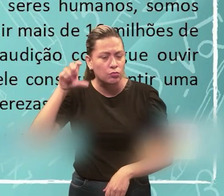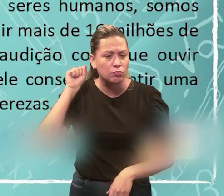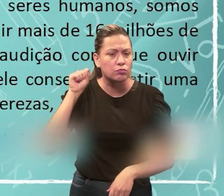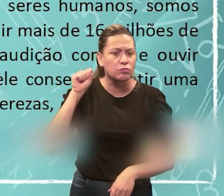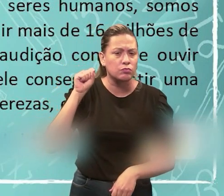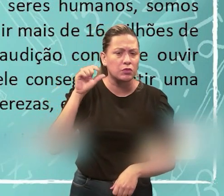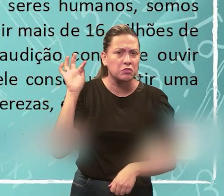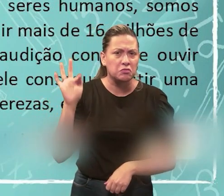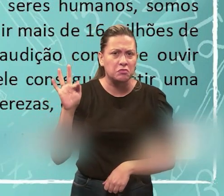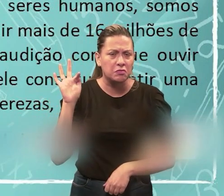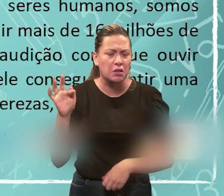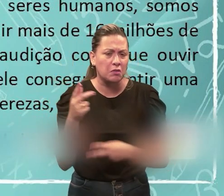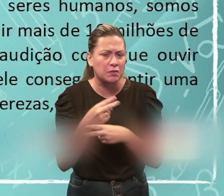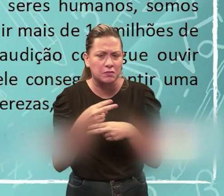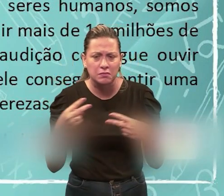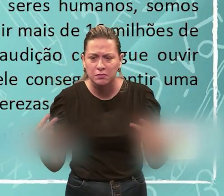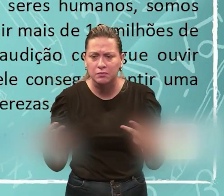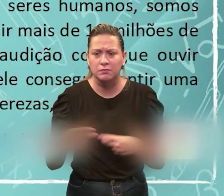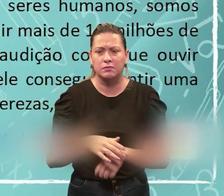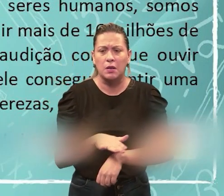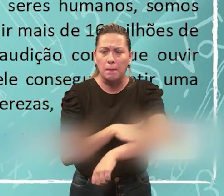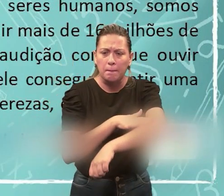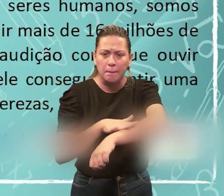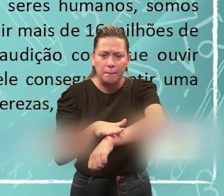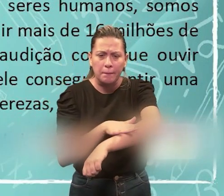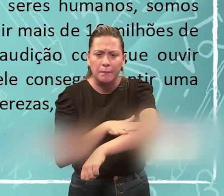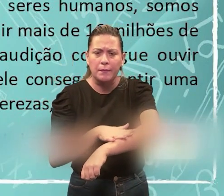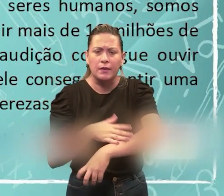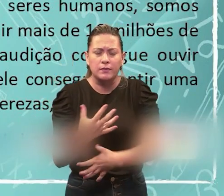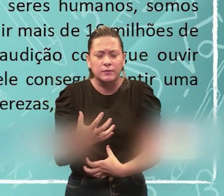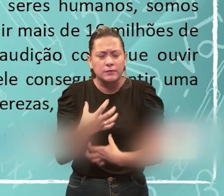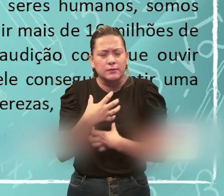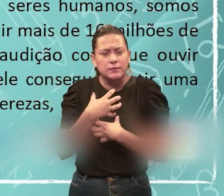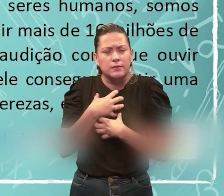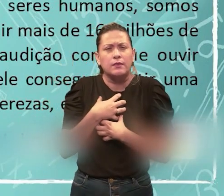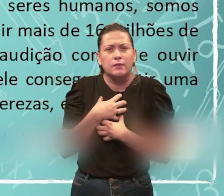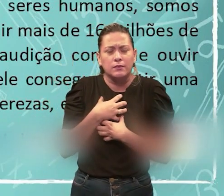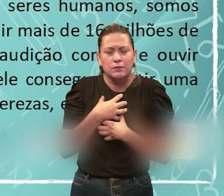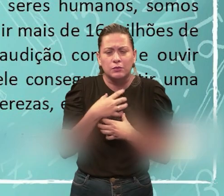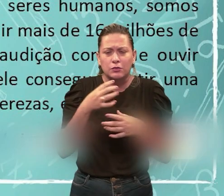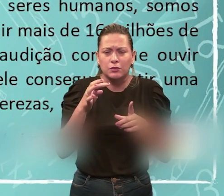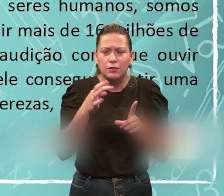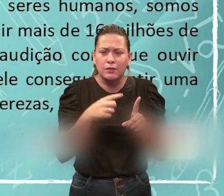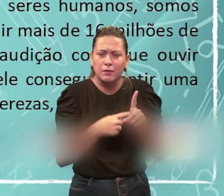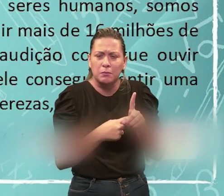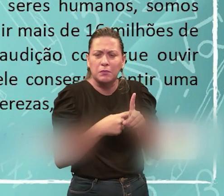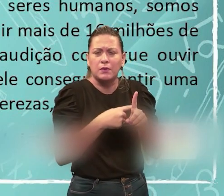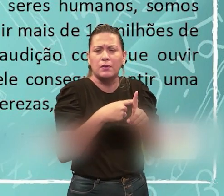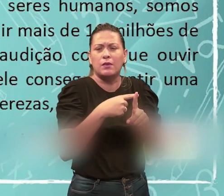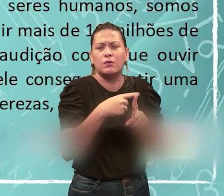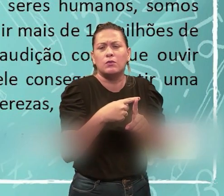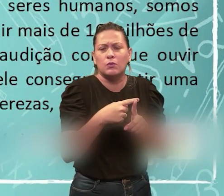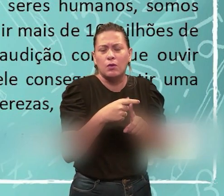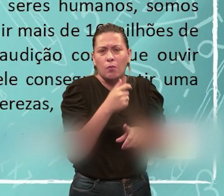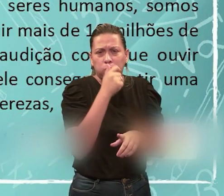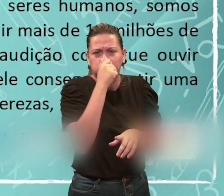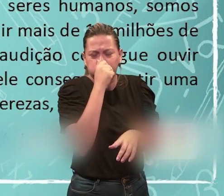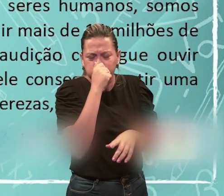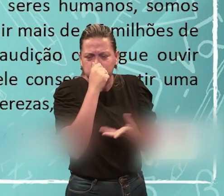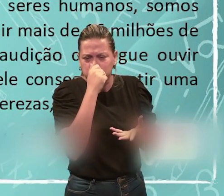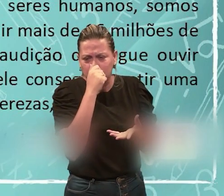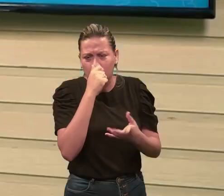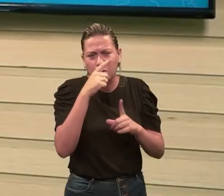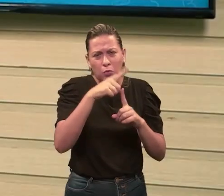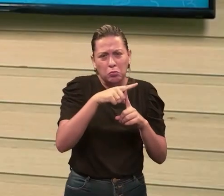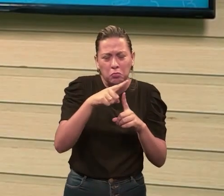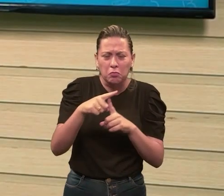diferentes frequências. Nossa pele consegue sentir uma infinidade de temperaturas, pressões, aspereza